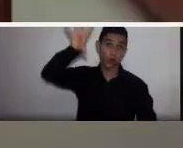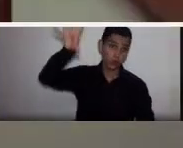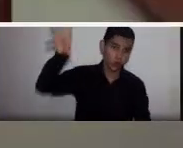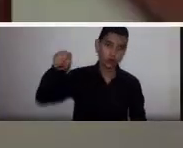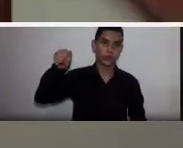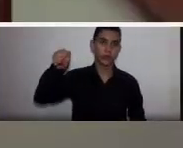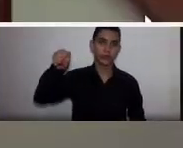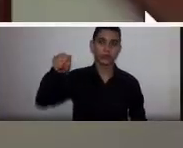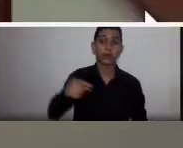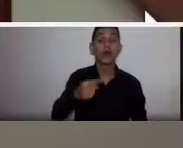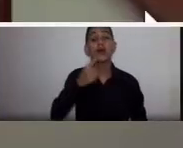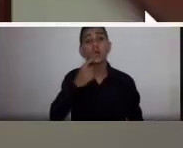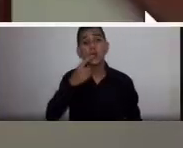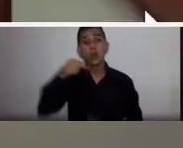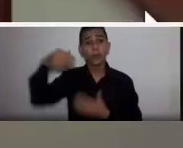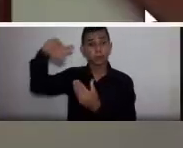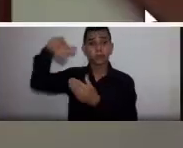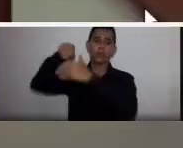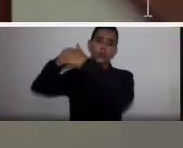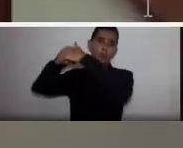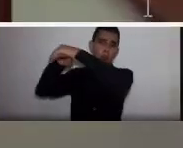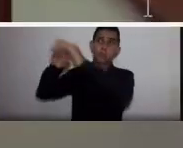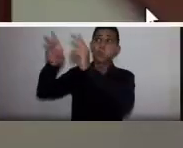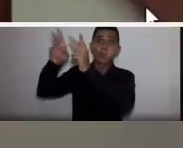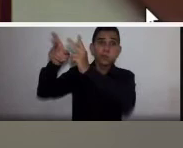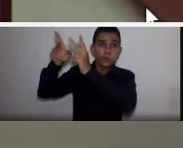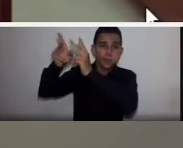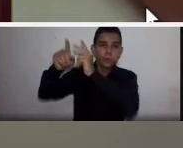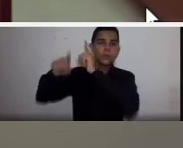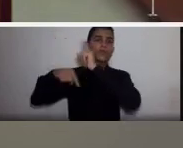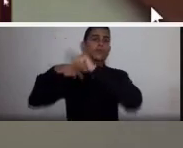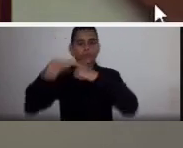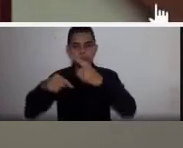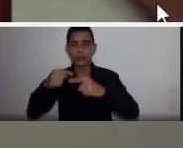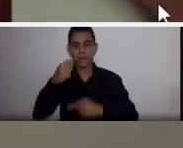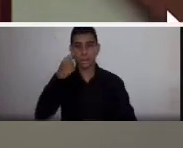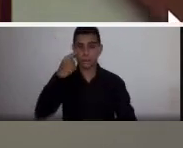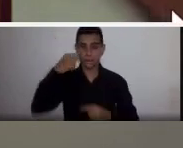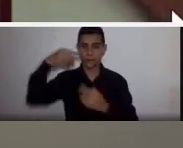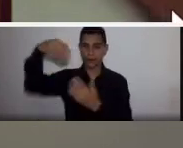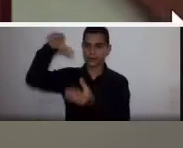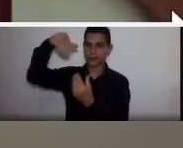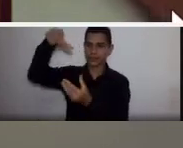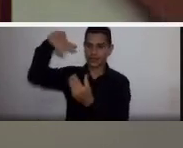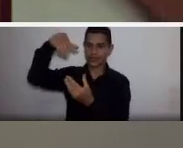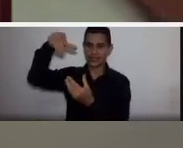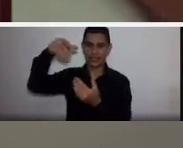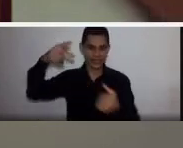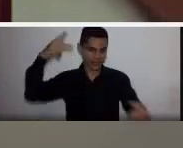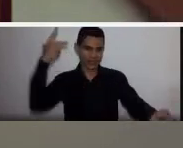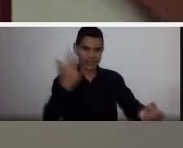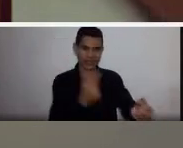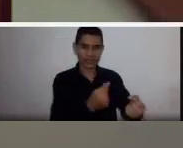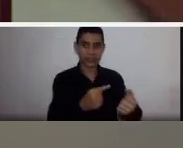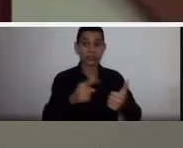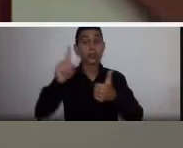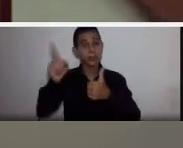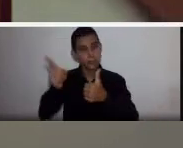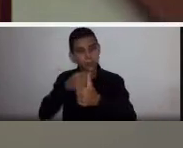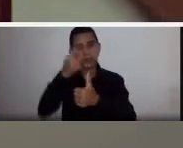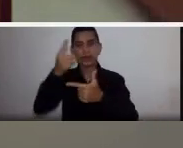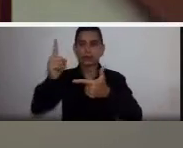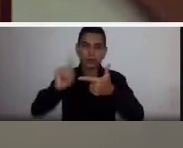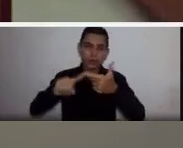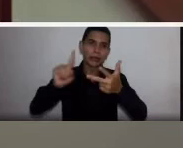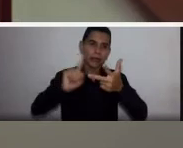armazenado na sala, aqui estão as bolsas retiradas, vocês podem notar aqui a primeira bolsa, a segunda bolsa, a terceira